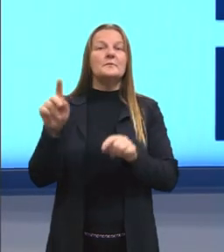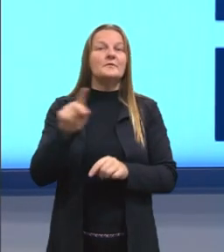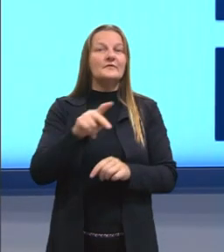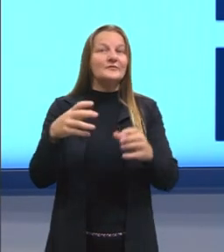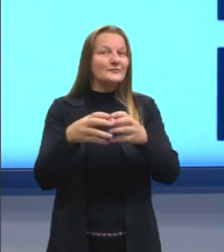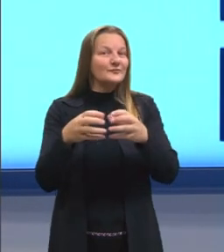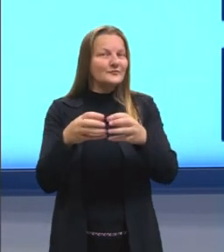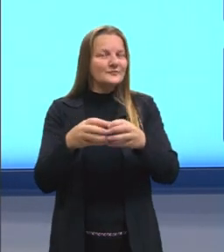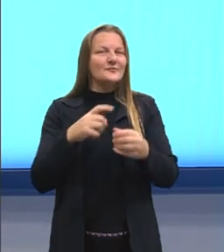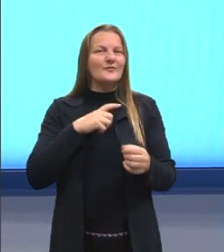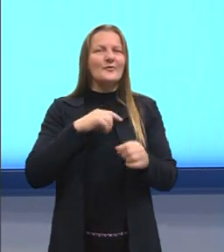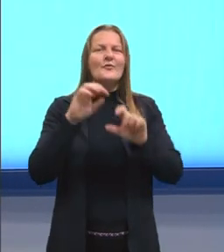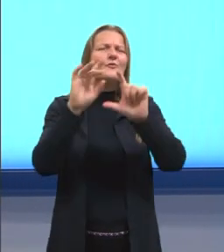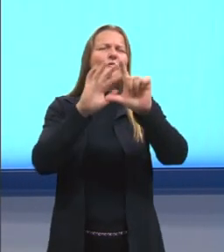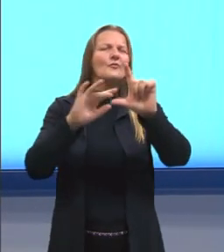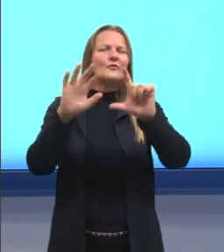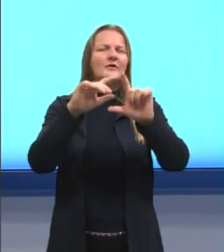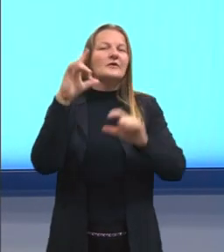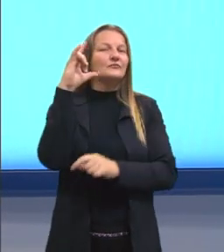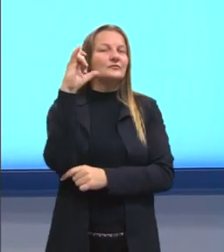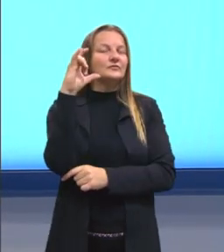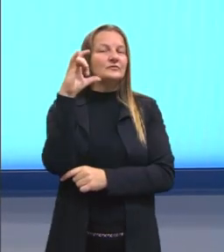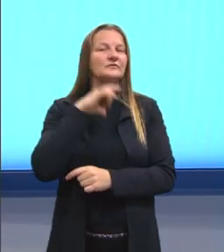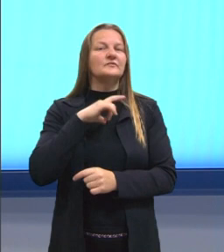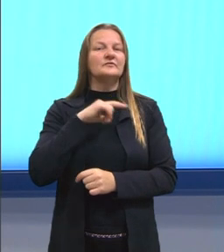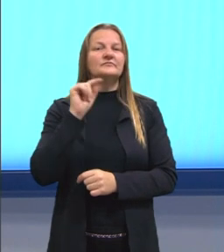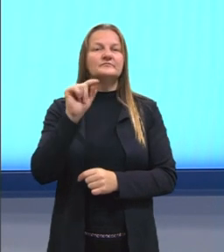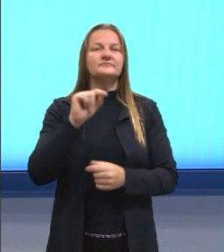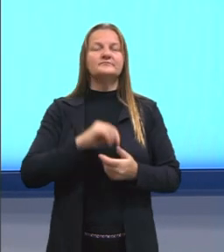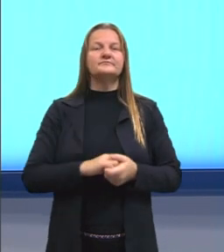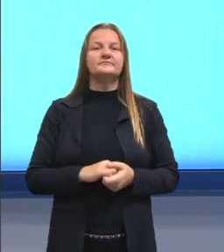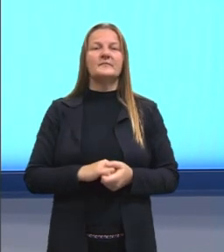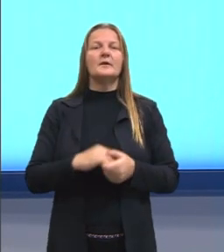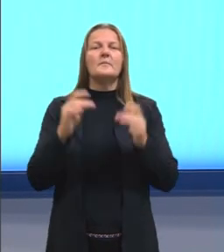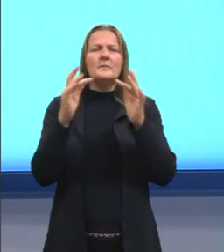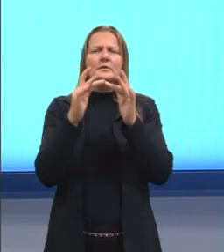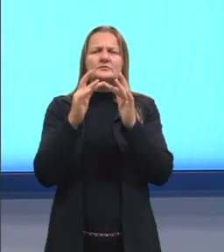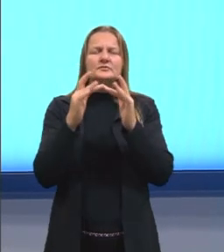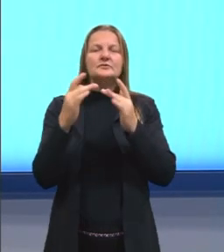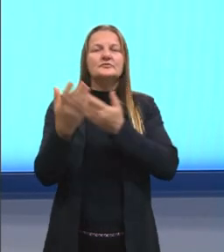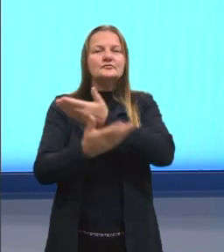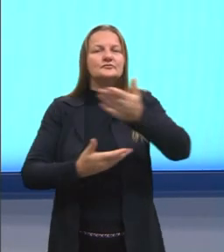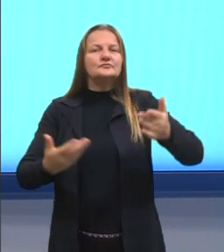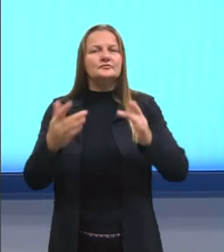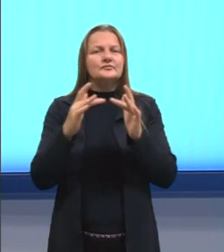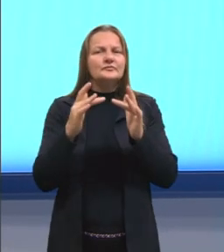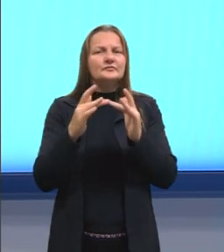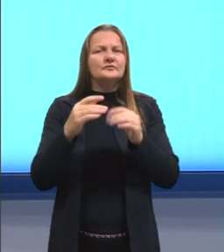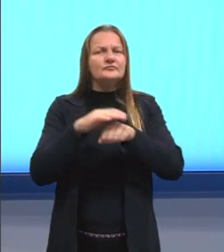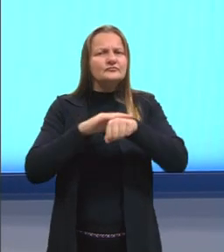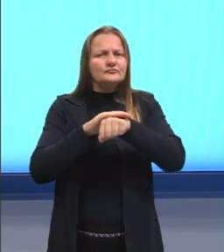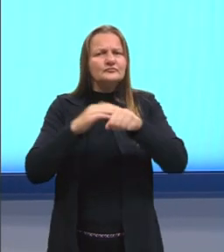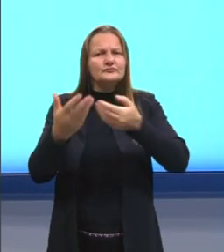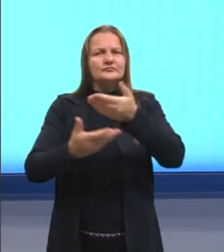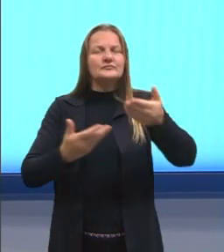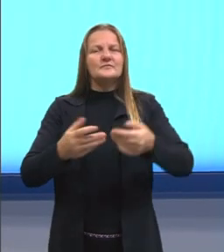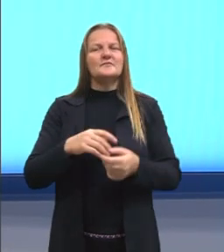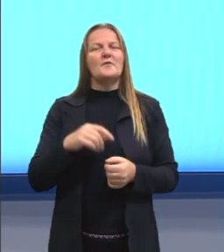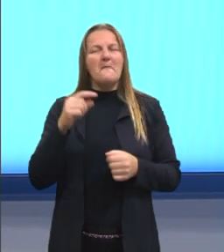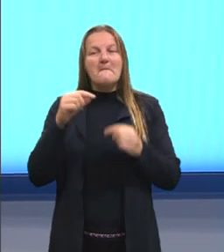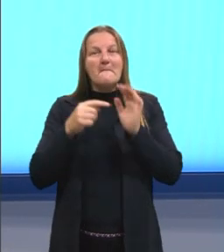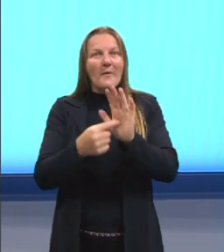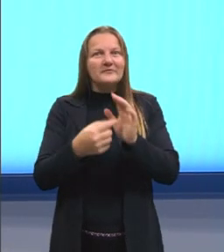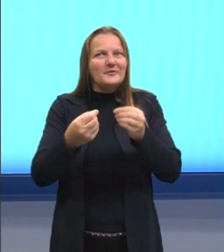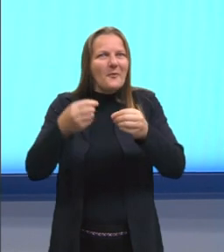Code. O que é esse Instagram? É Instagram que vocês têm aí para entrar em contato com a gente, que a gente posta os bastidores, que a gente